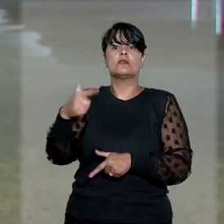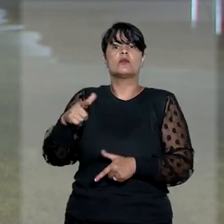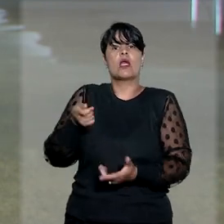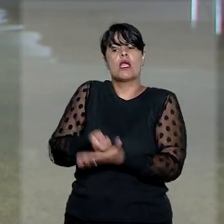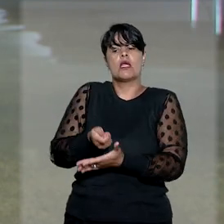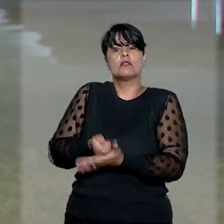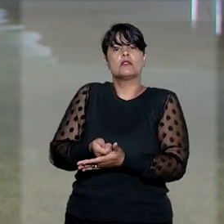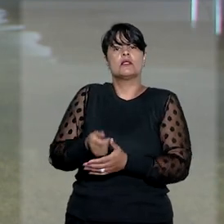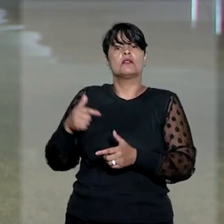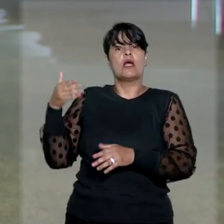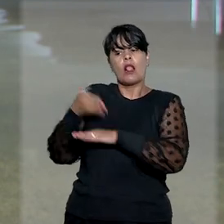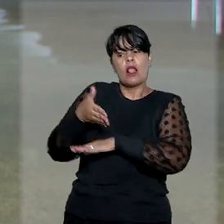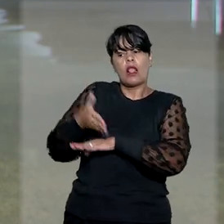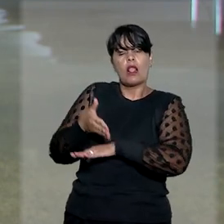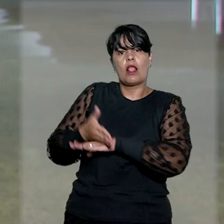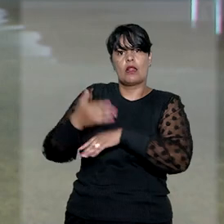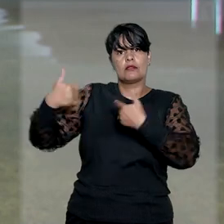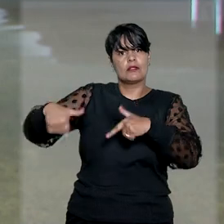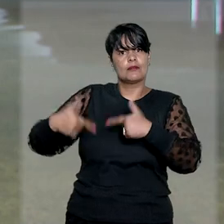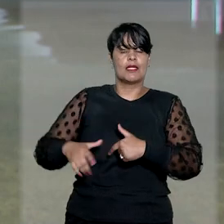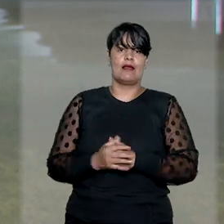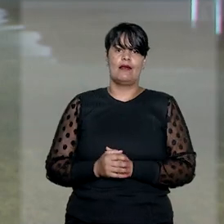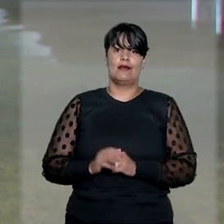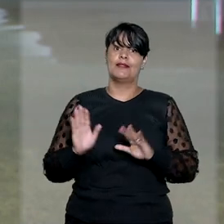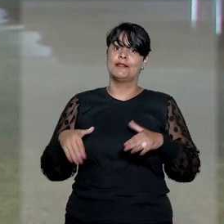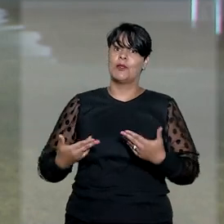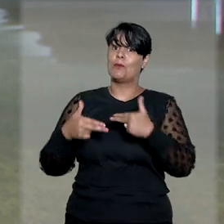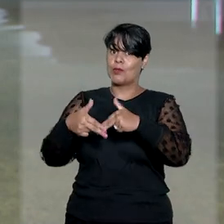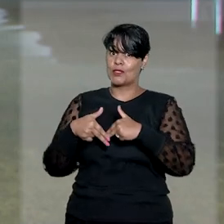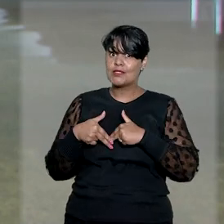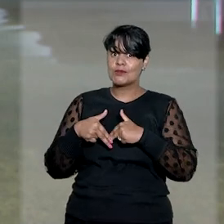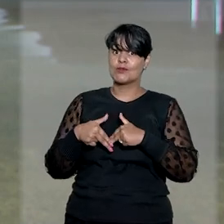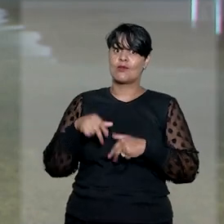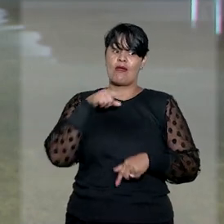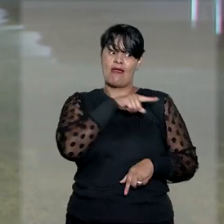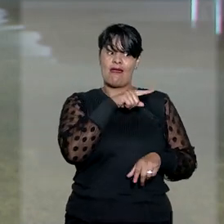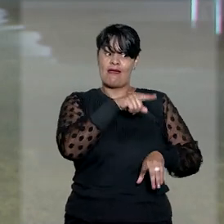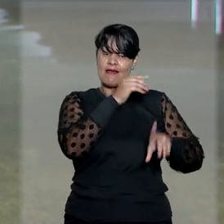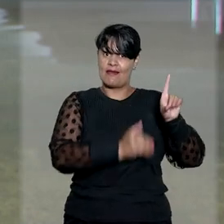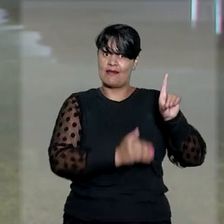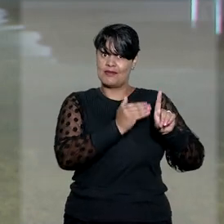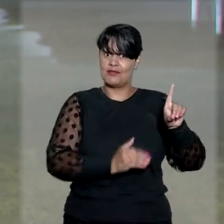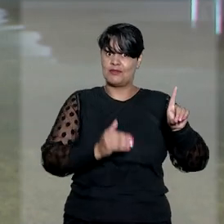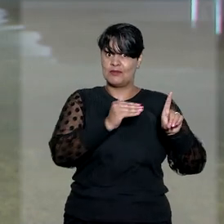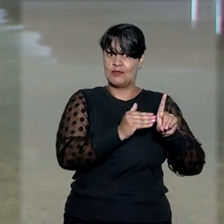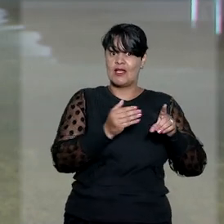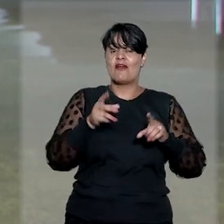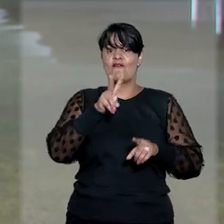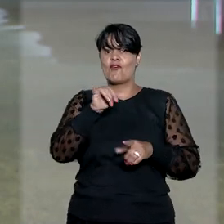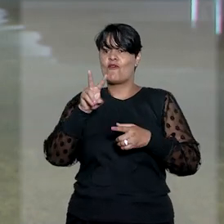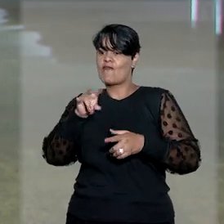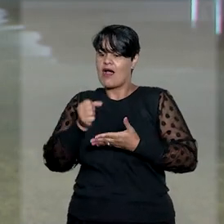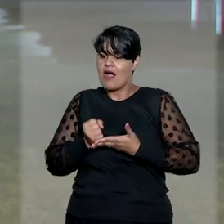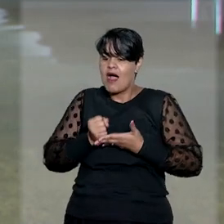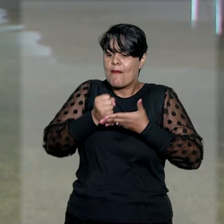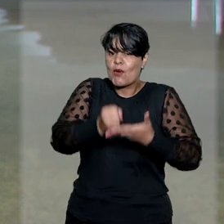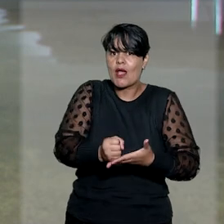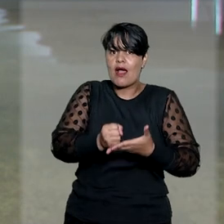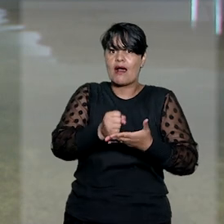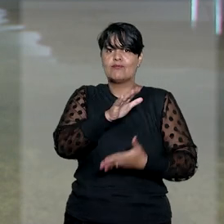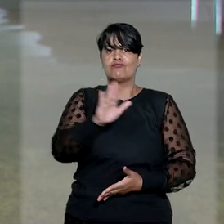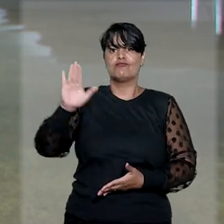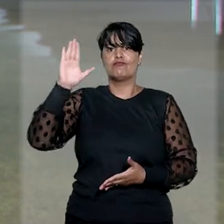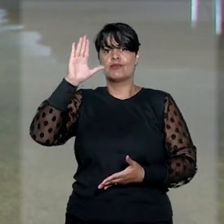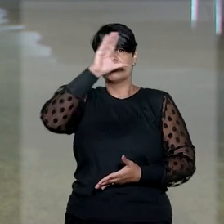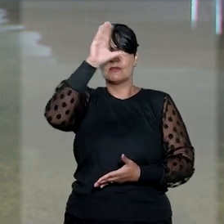trabalhassem regularmente nos órgãos. E em troca dessas vantagens, o magistrado teria oferecido apoio a uma candidatura para